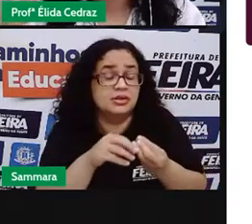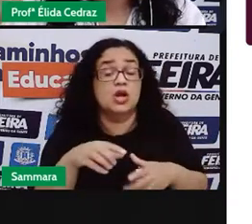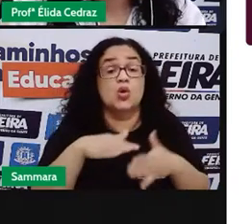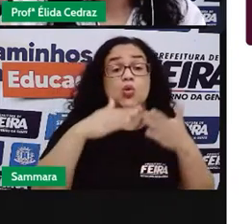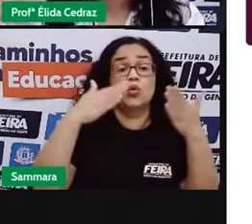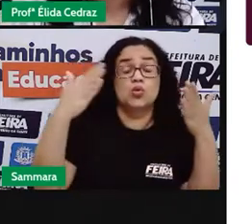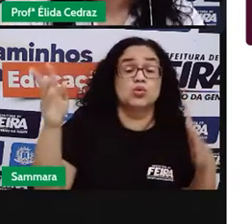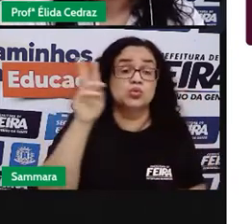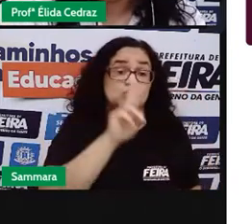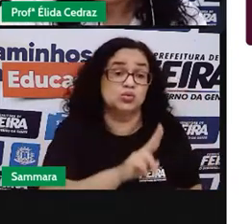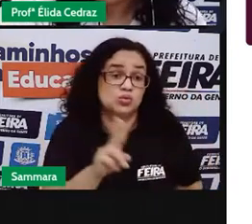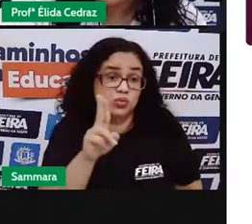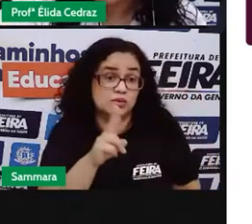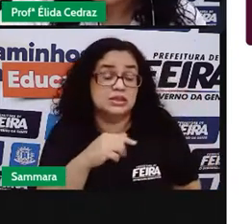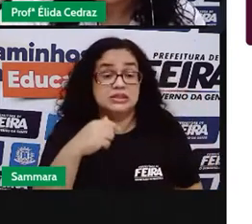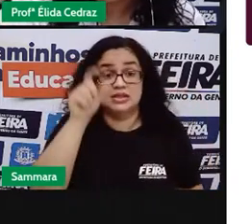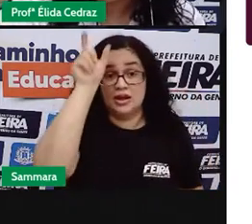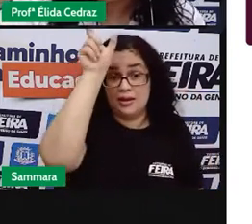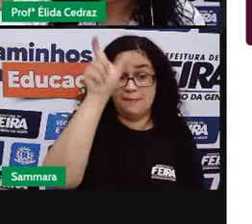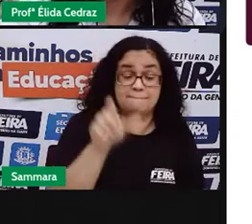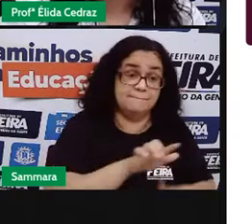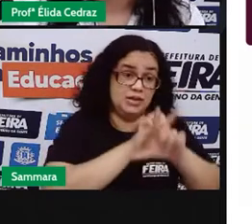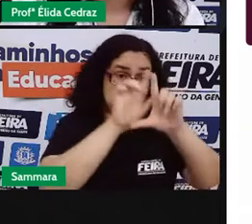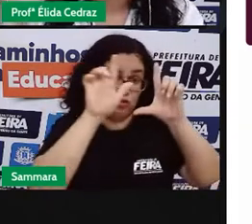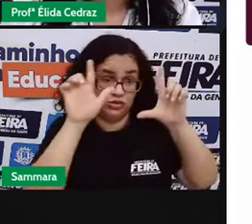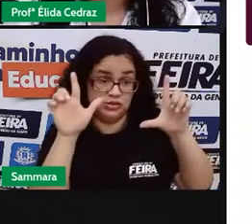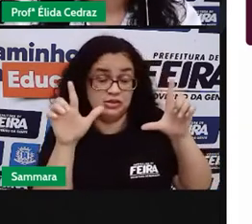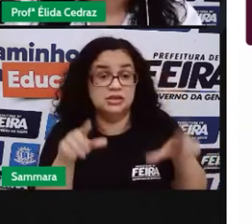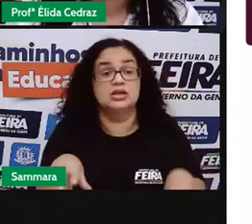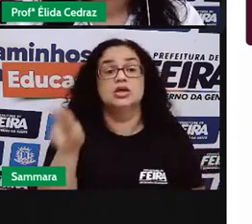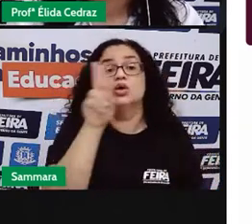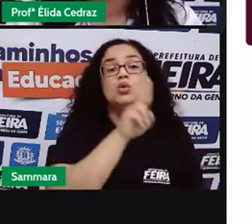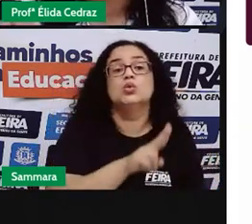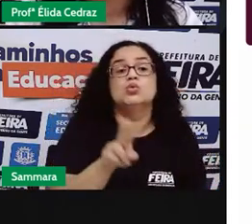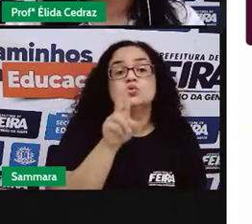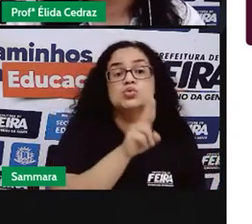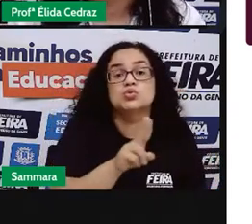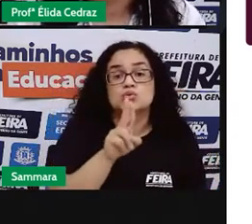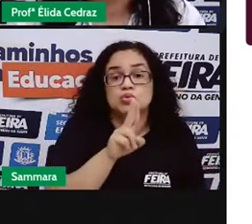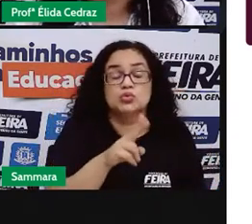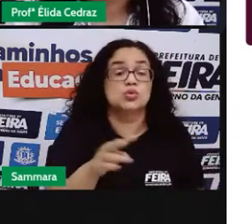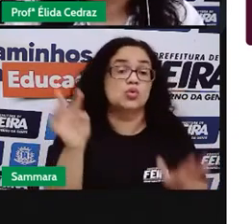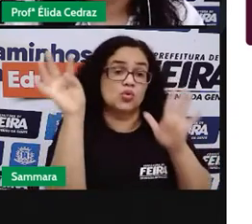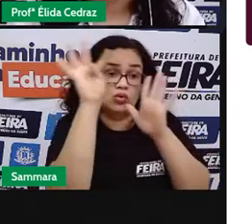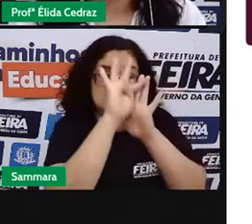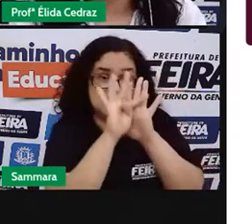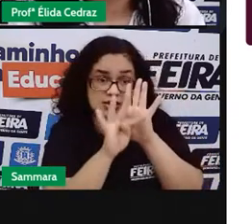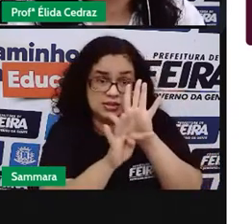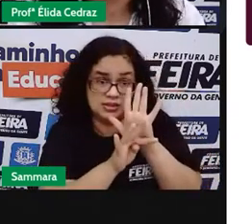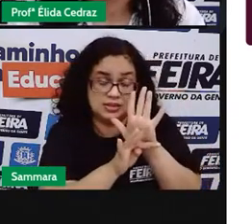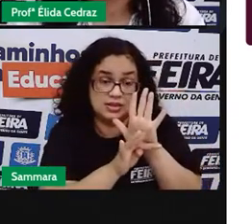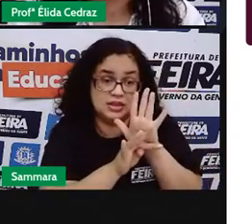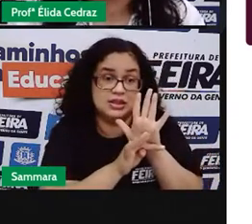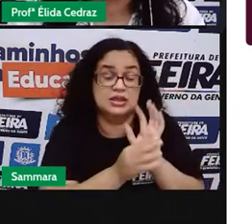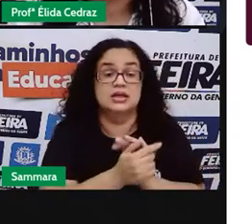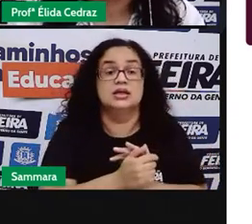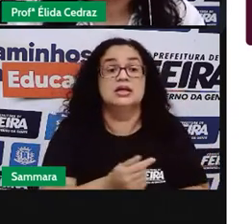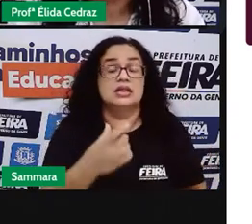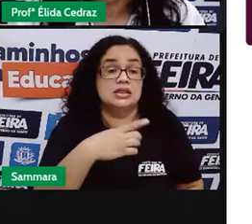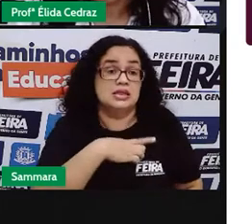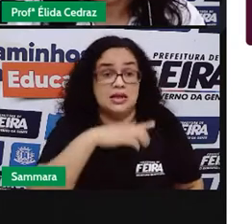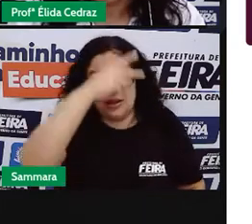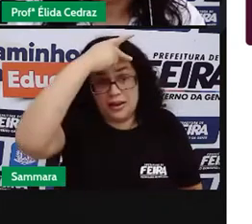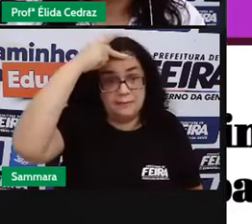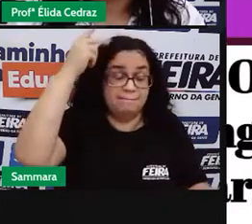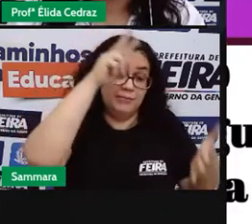quando a gente usa a imagem. E a gente ainda usa o texto para convencer o